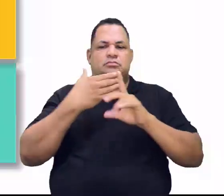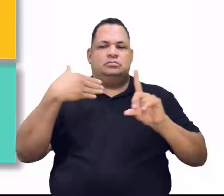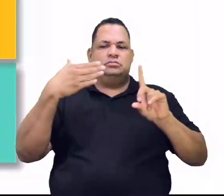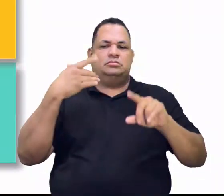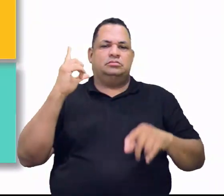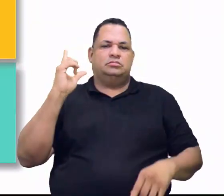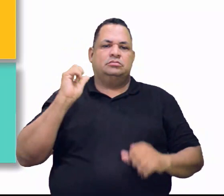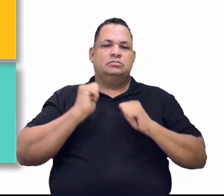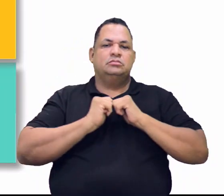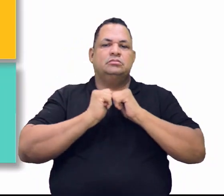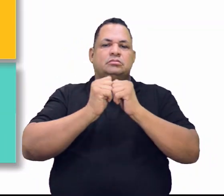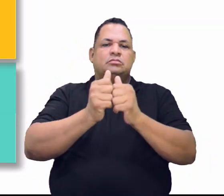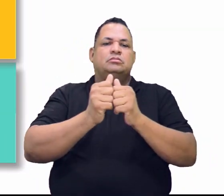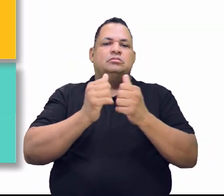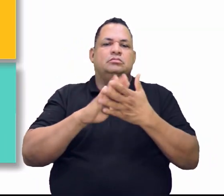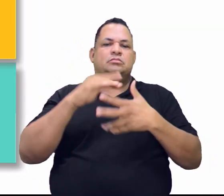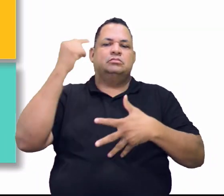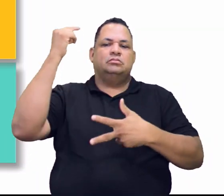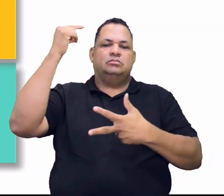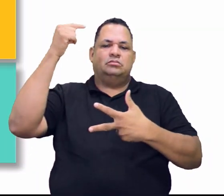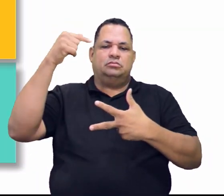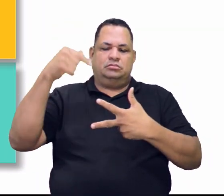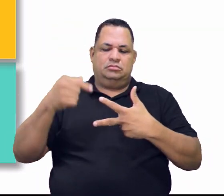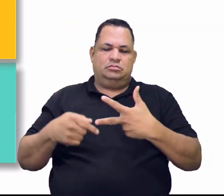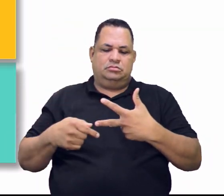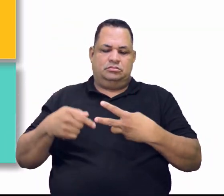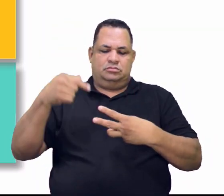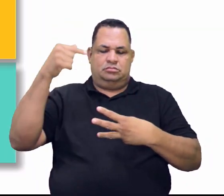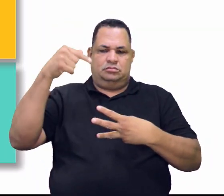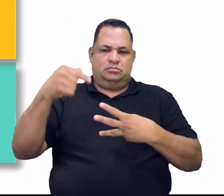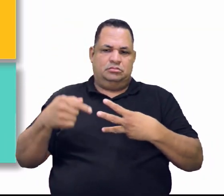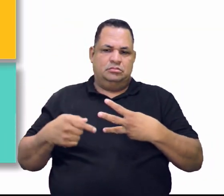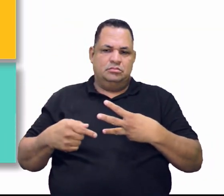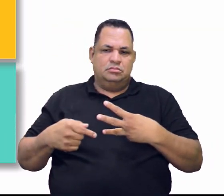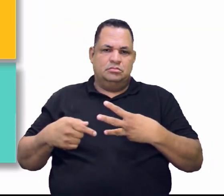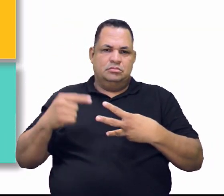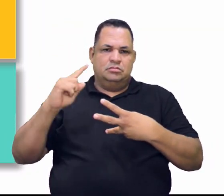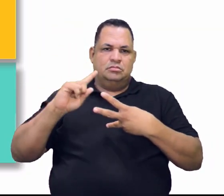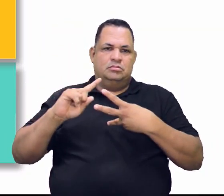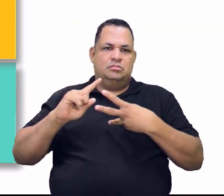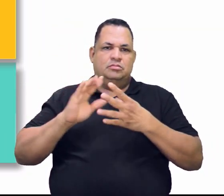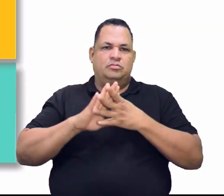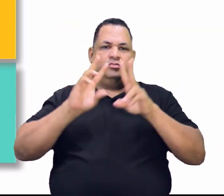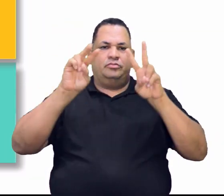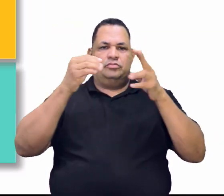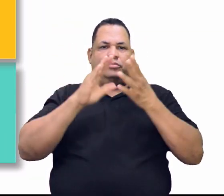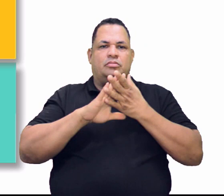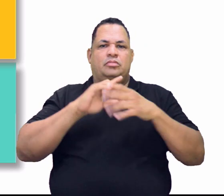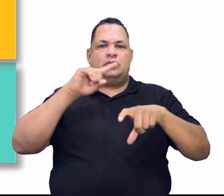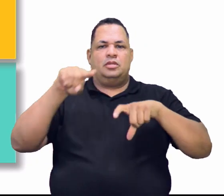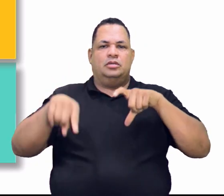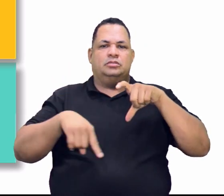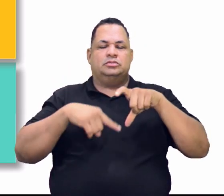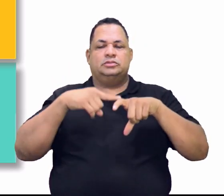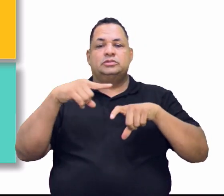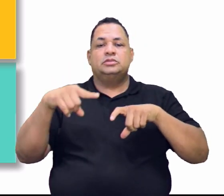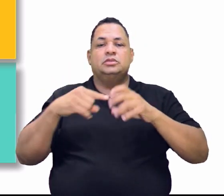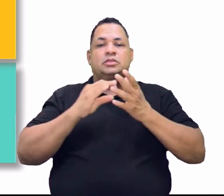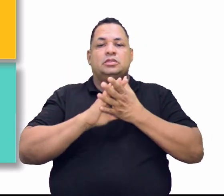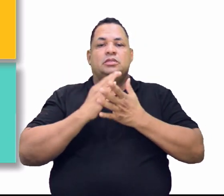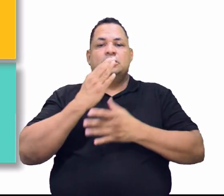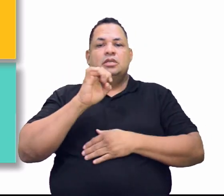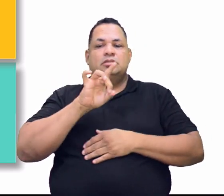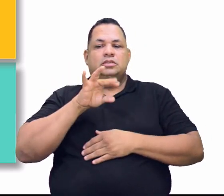joga na tela, acompanha comigo aqui os tópicos. O tema em si é a caceterita, certo?